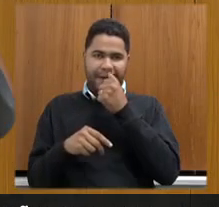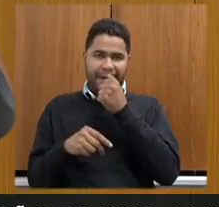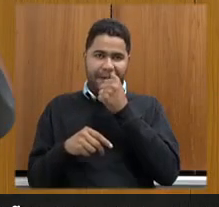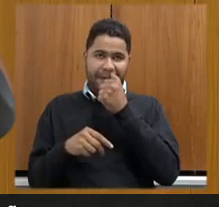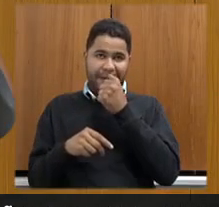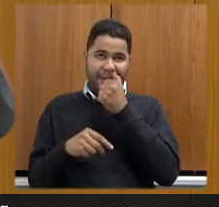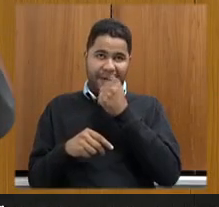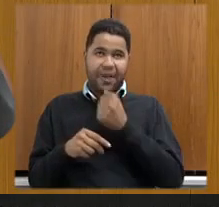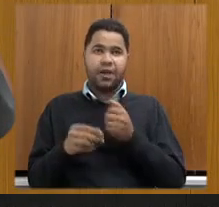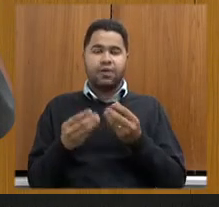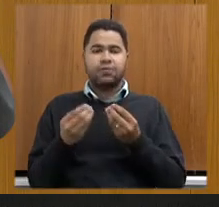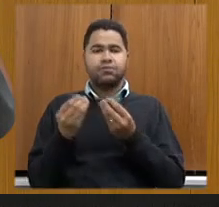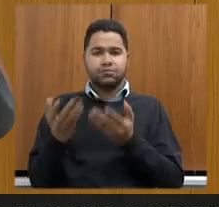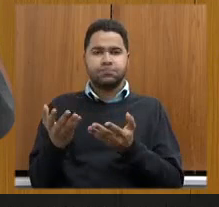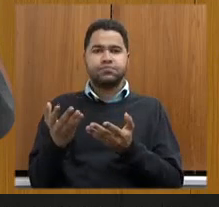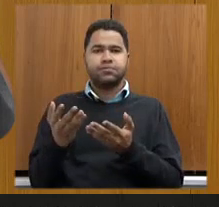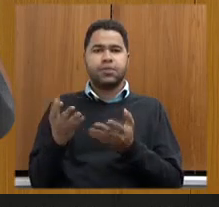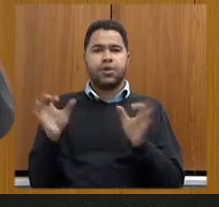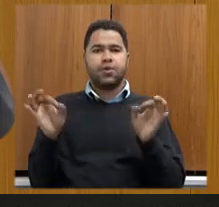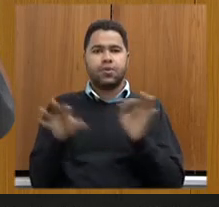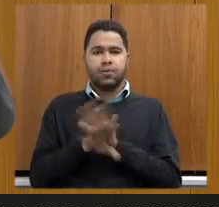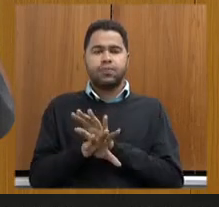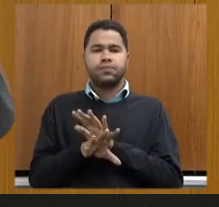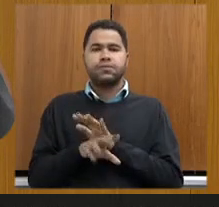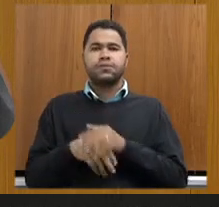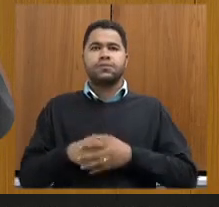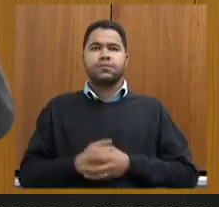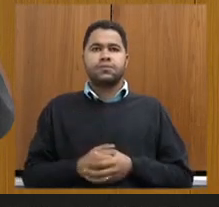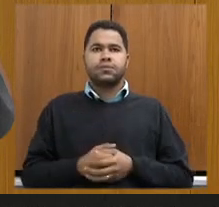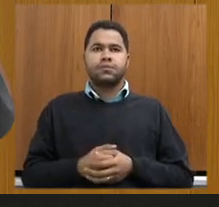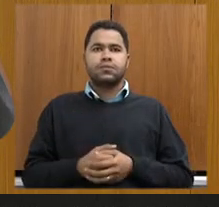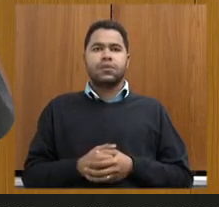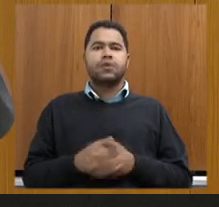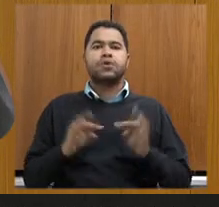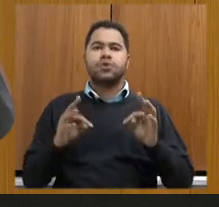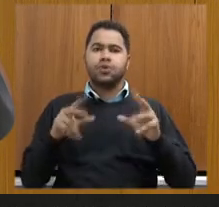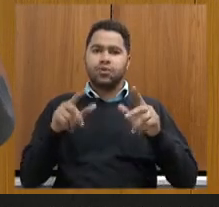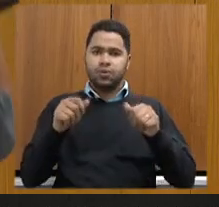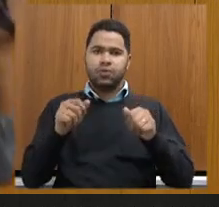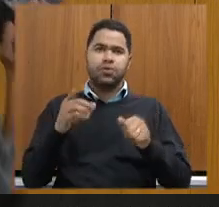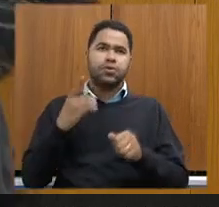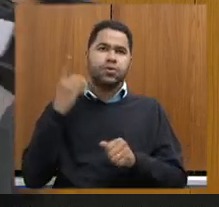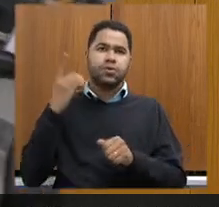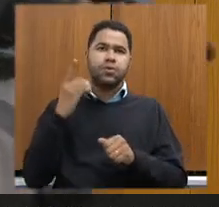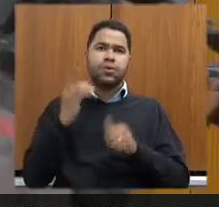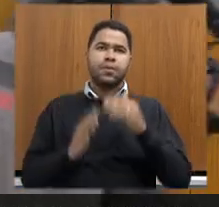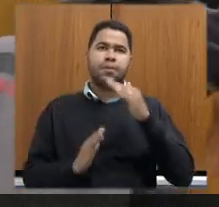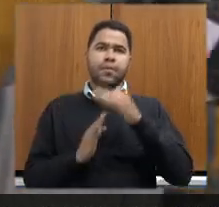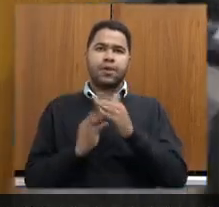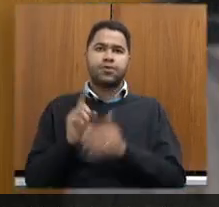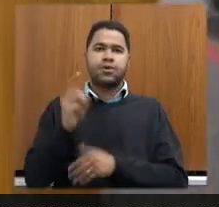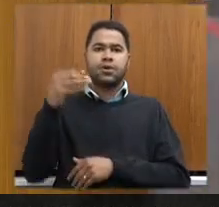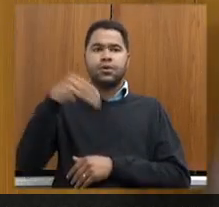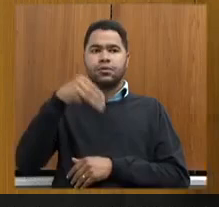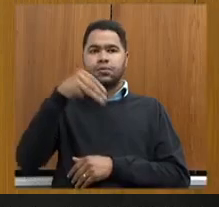eu vou conceder à vossa excelência para concluir, como vou conceder para todos os deputados, o prazo máximo de um minuto para concluir a interpelação de